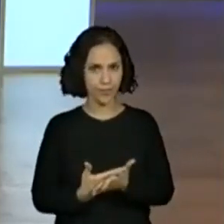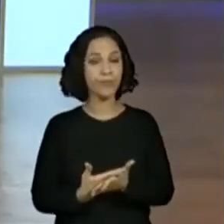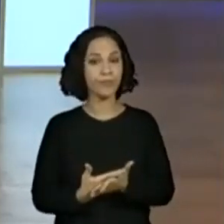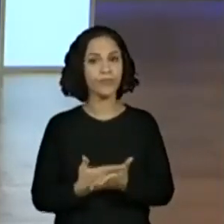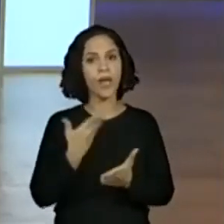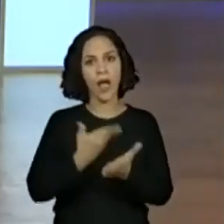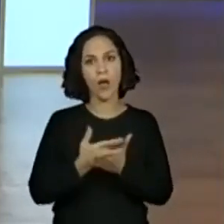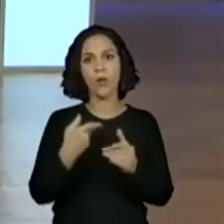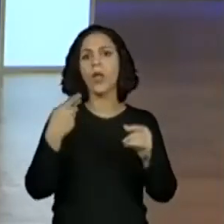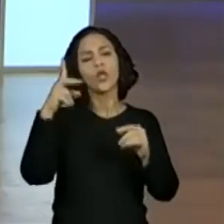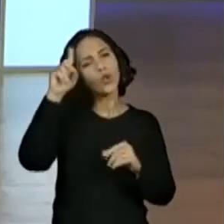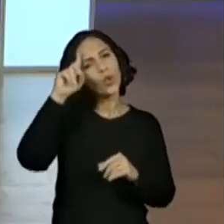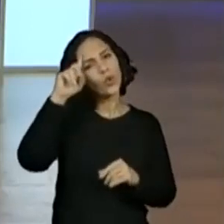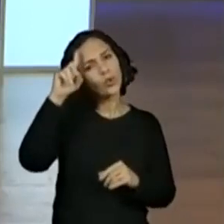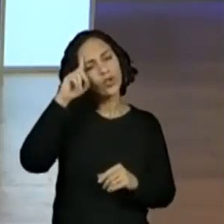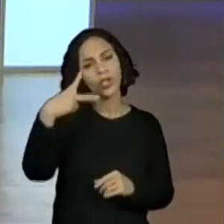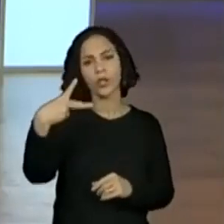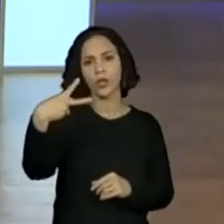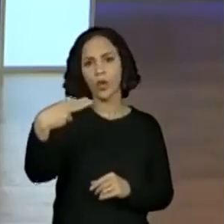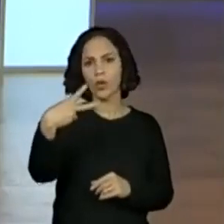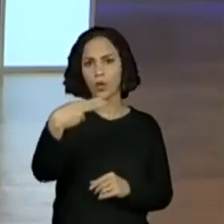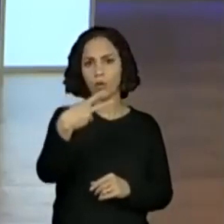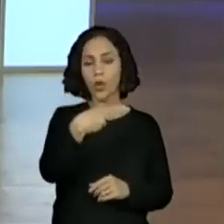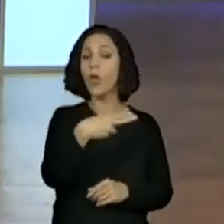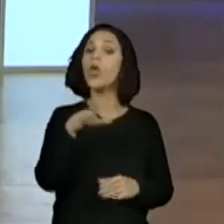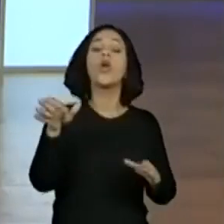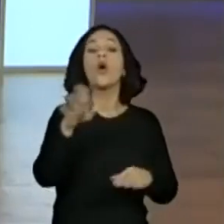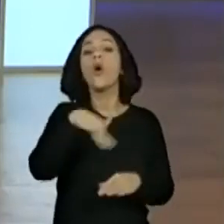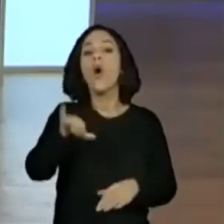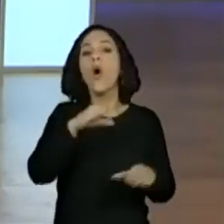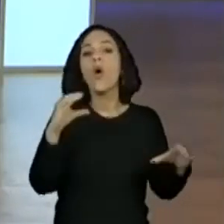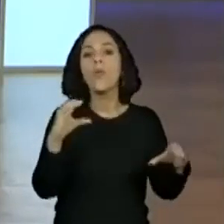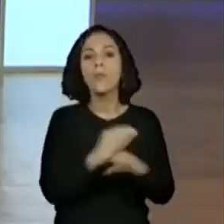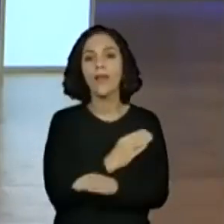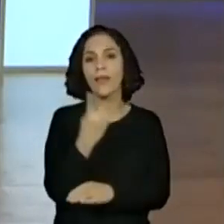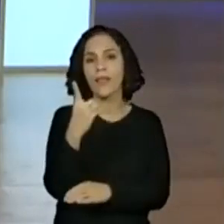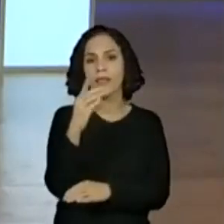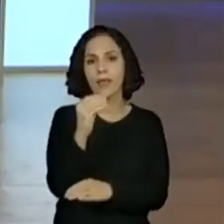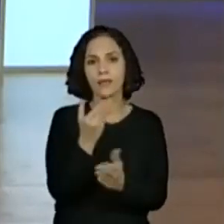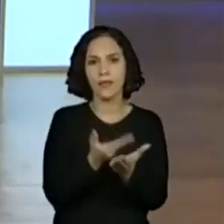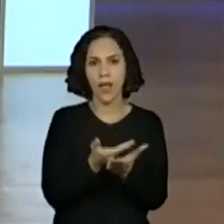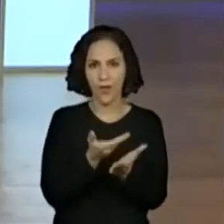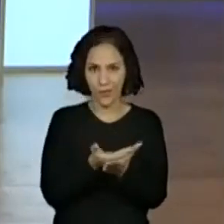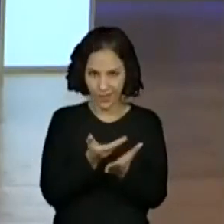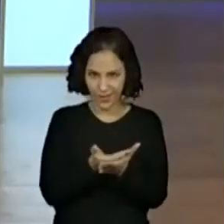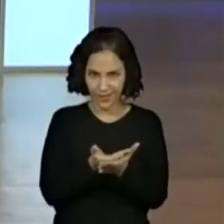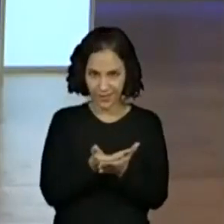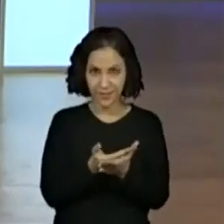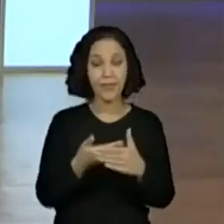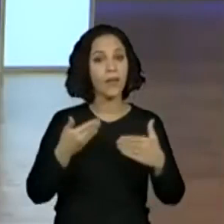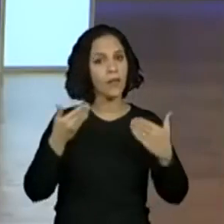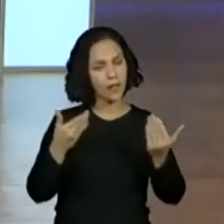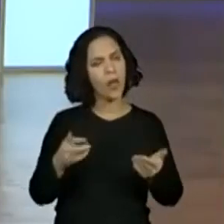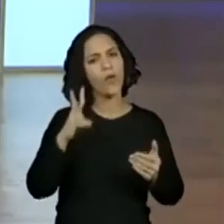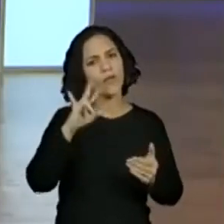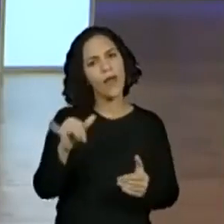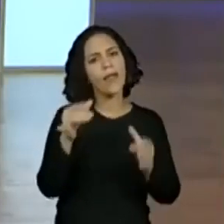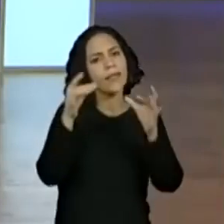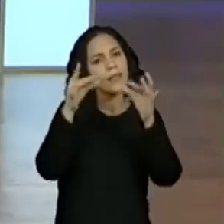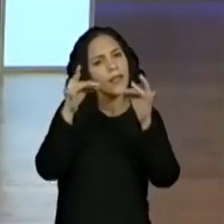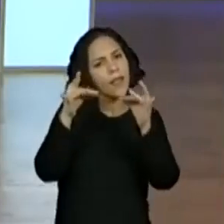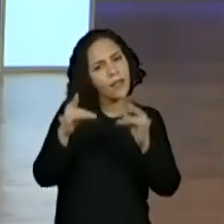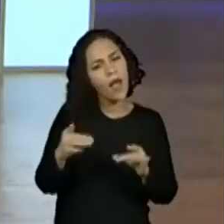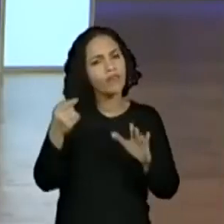duas aulas diárias para compor a nossa sequência didática de dez aulas totais. Então, nós vamos entrando em detalhes aos